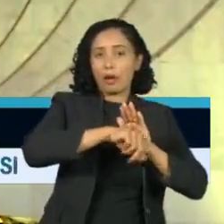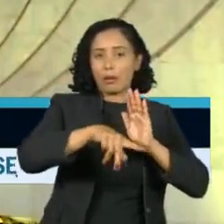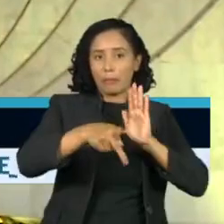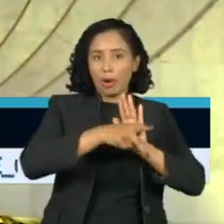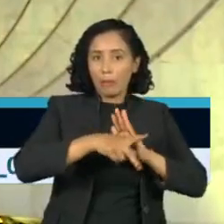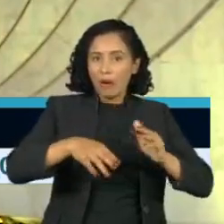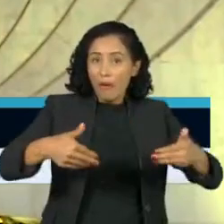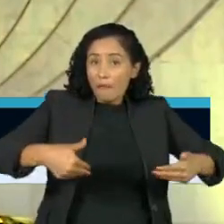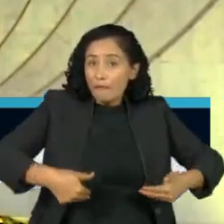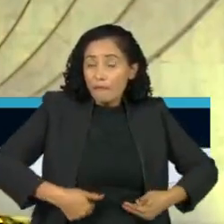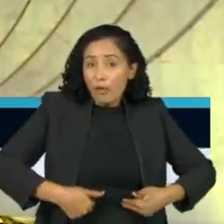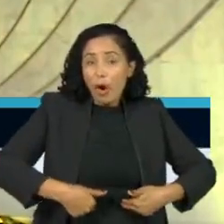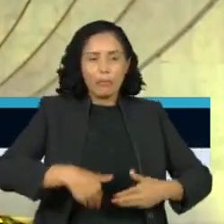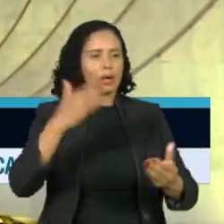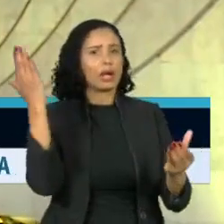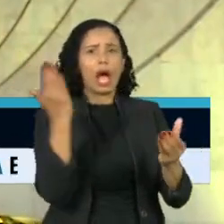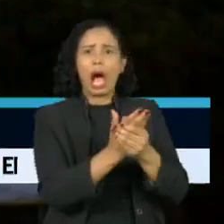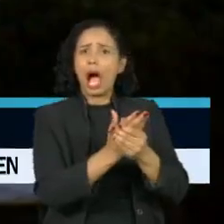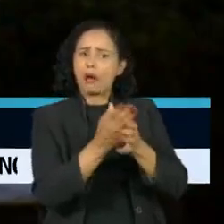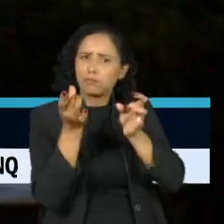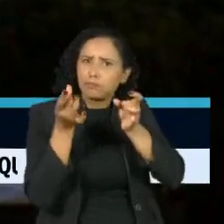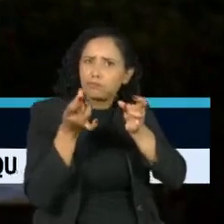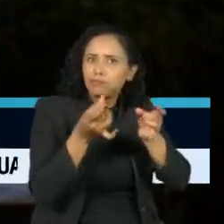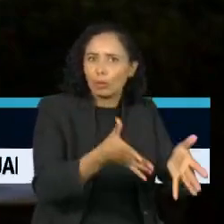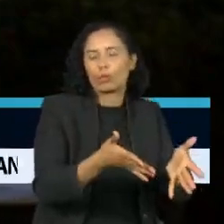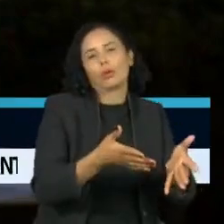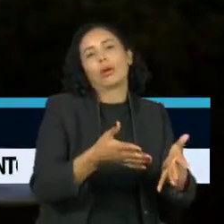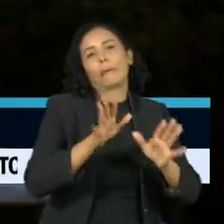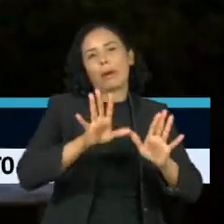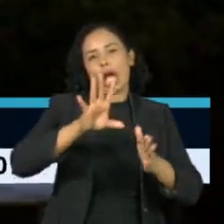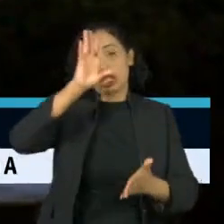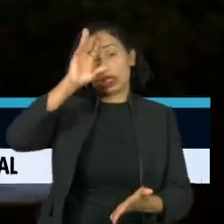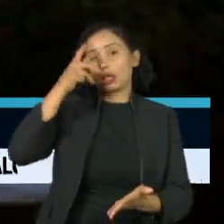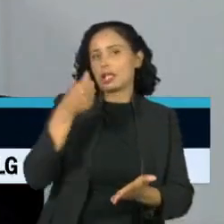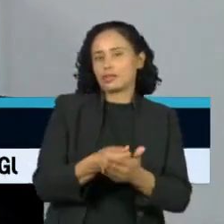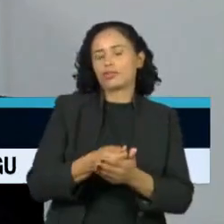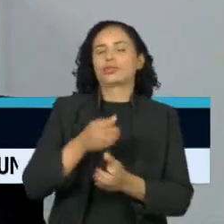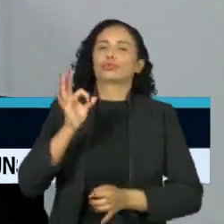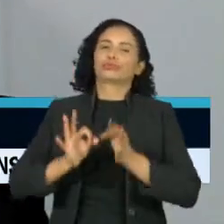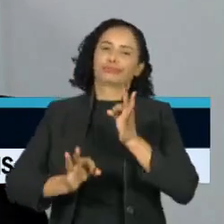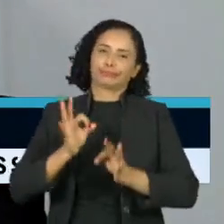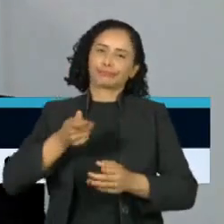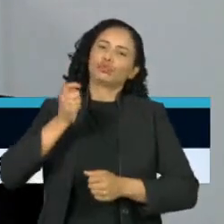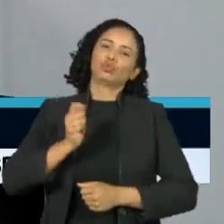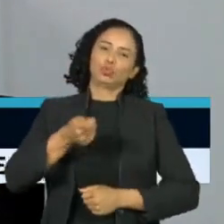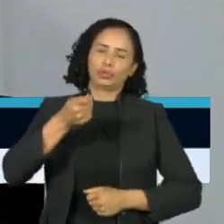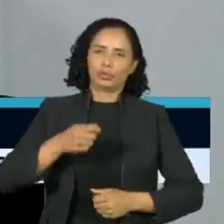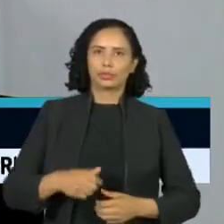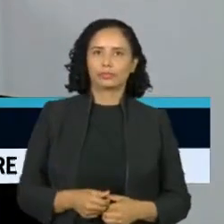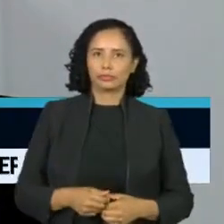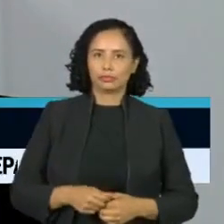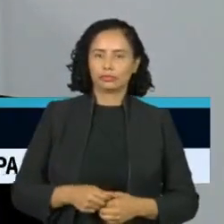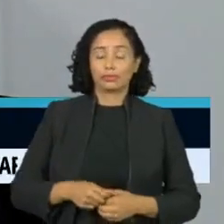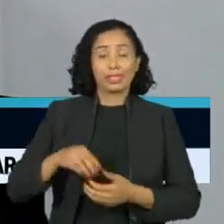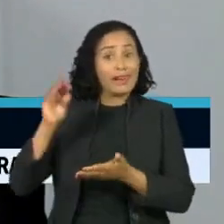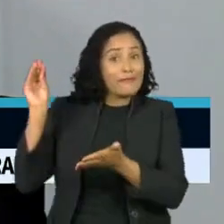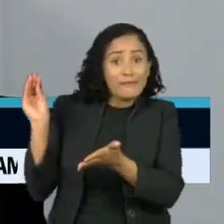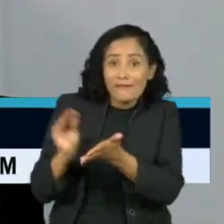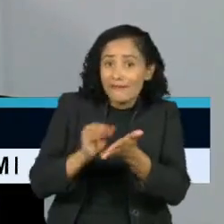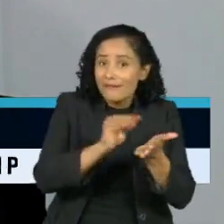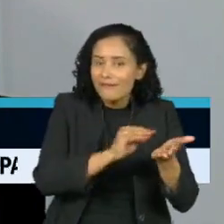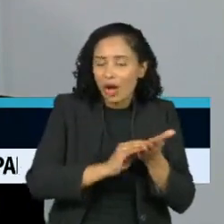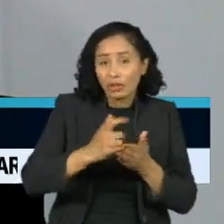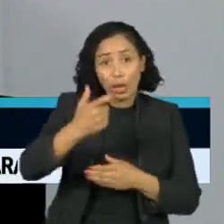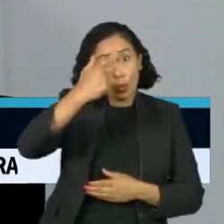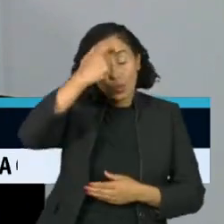obrigatoriedade. Portanto, a decisão depende de quem julga. Falta essa conscientização de que isso é um